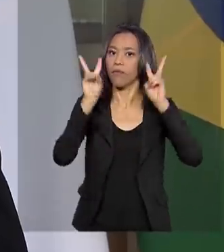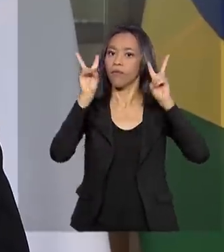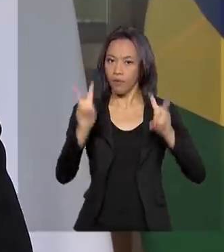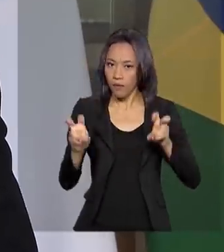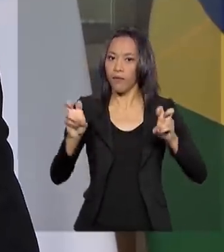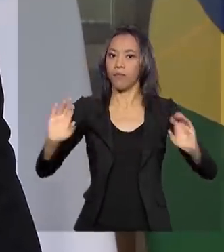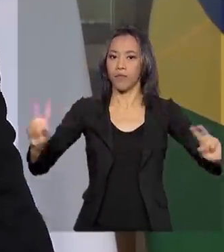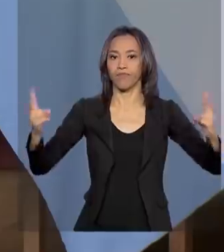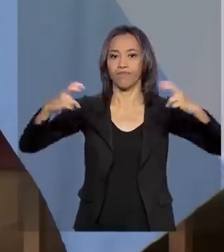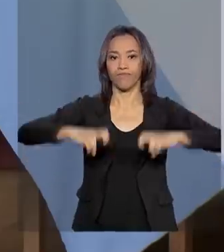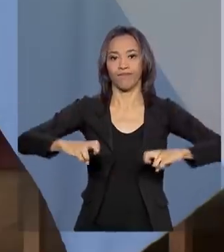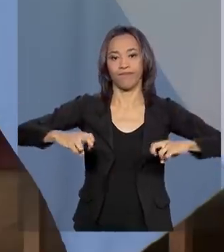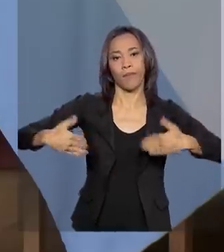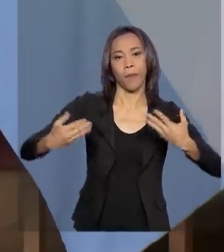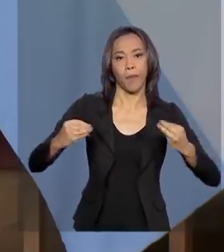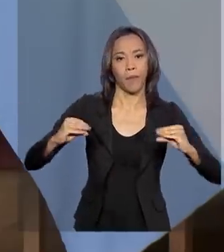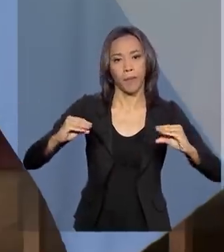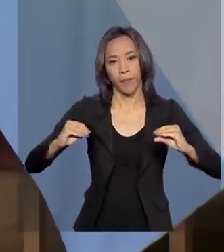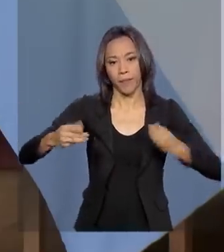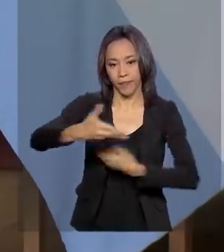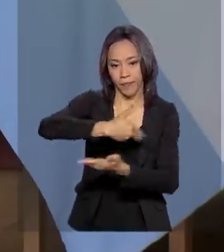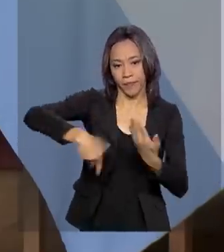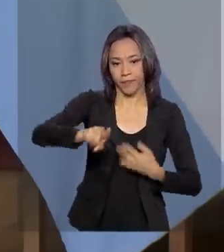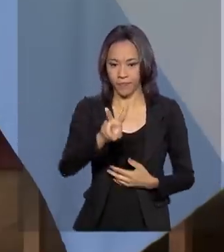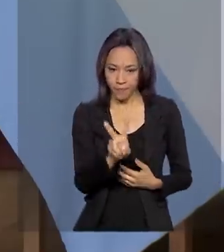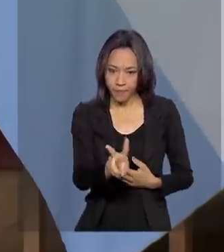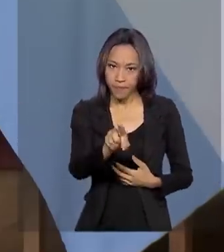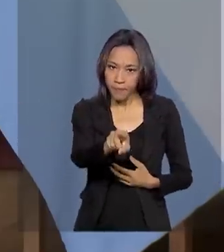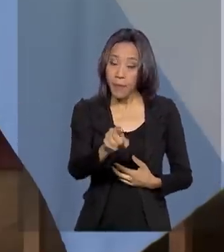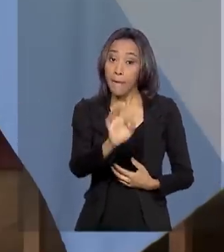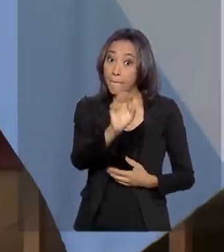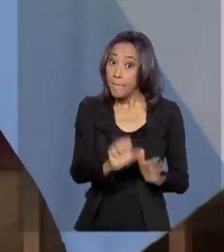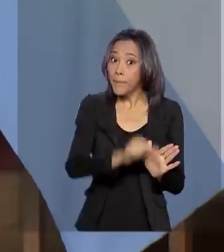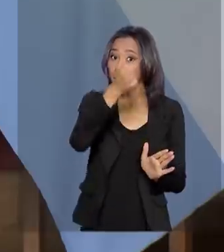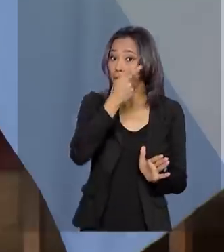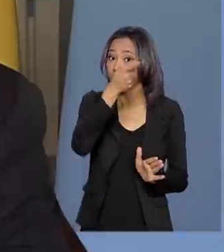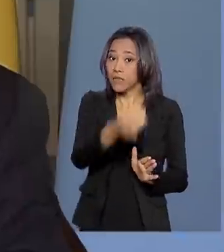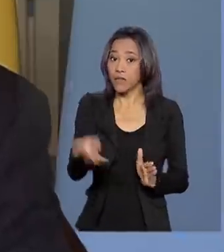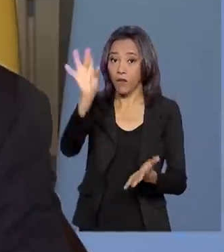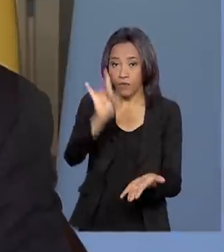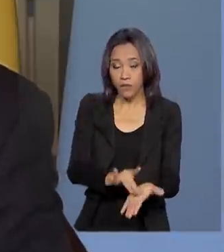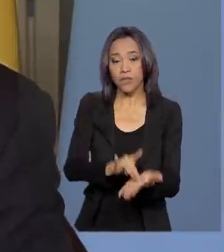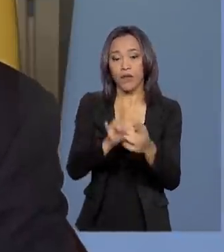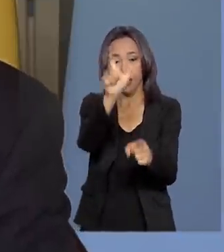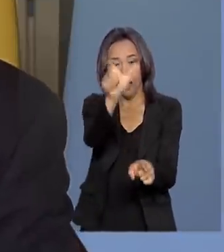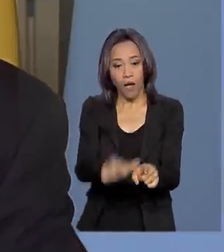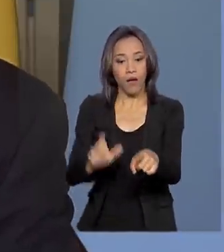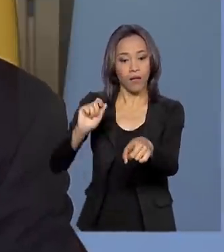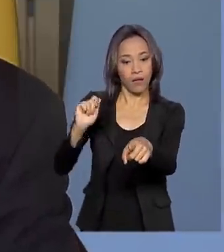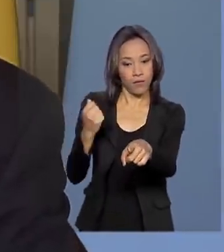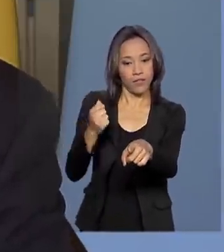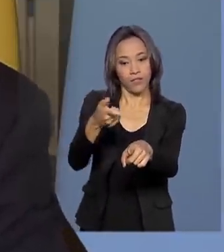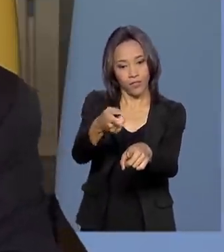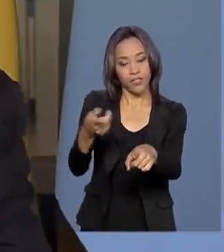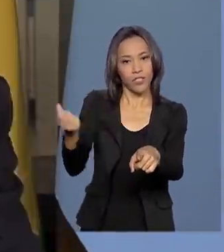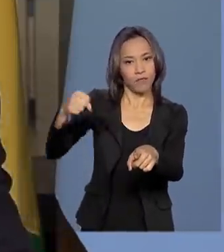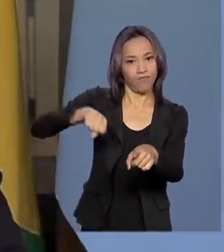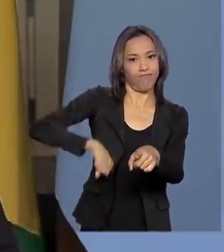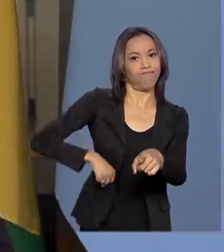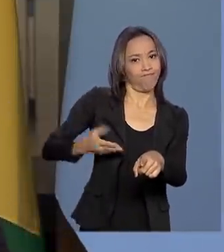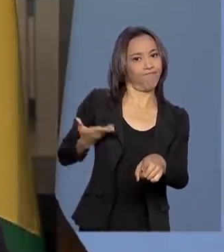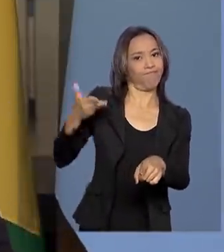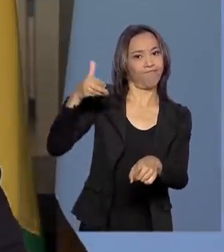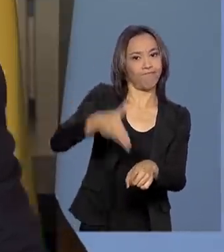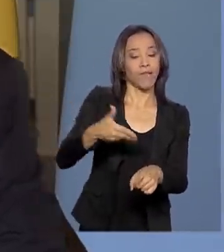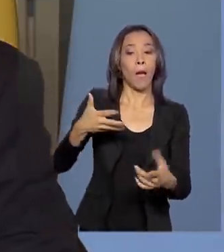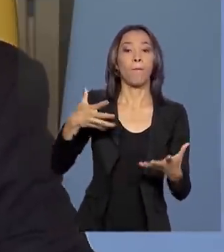Exteriores do Brasil e da Argentina. Foi a primeira visita oficial ao Brasil do chanceler argentino Felipe Solá, após